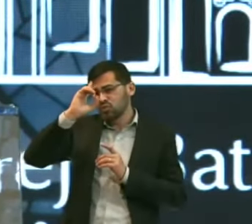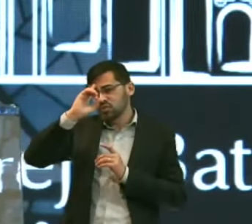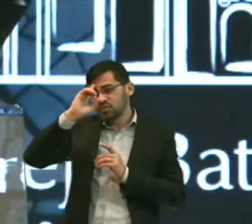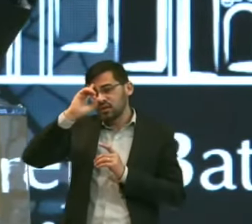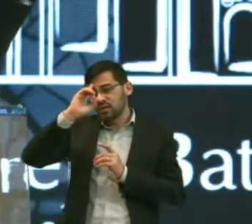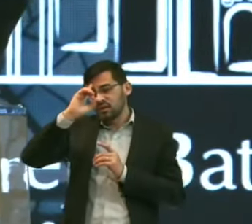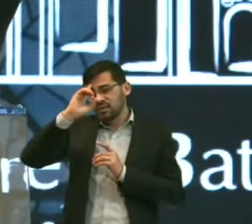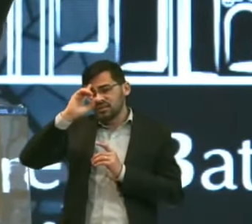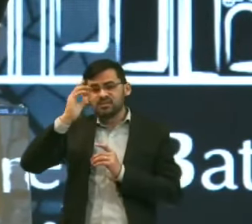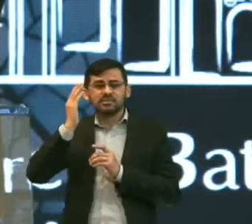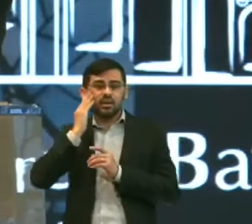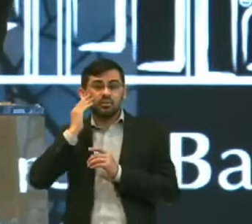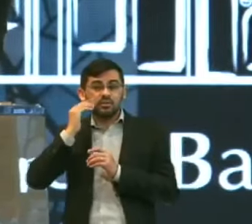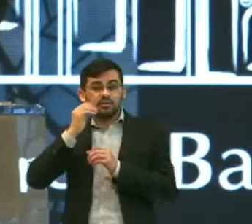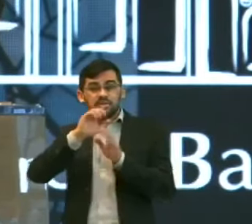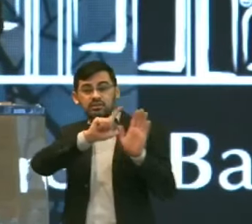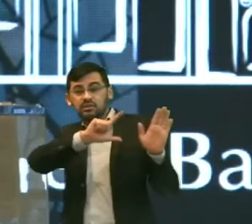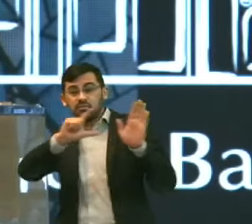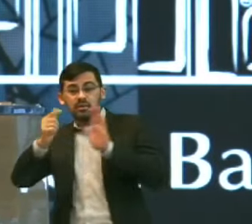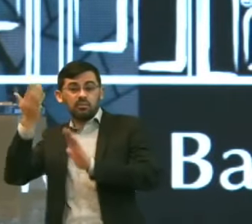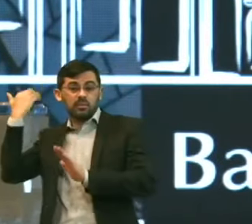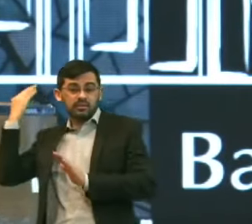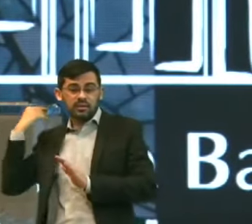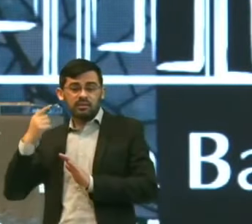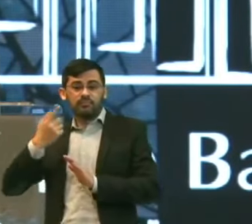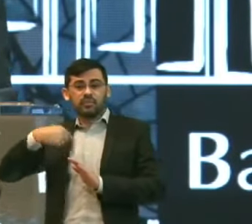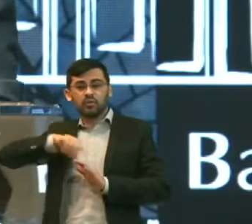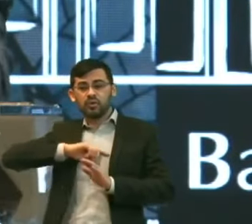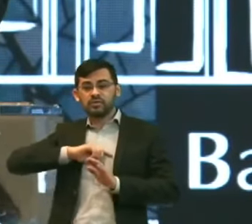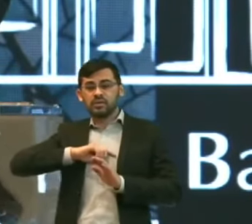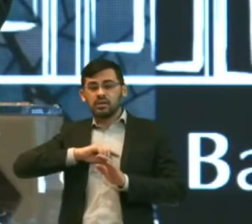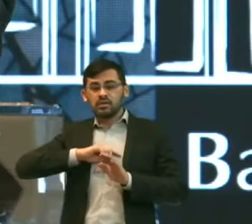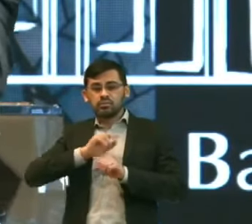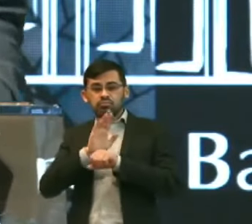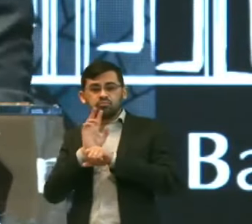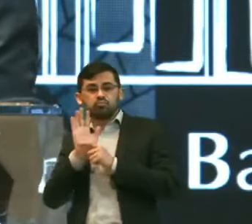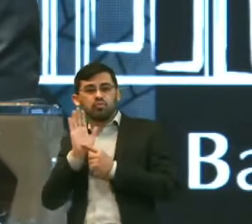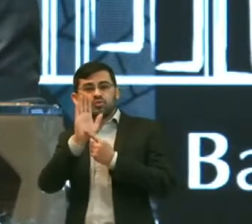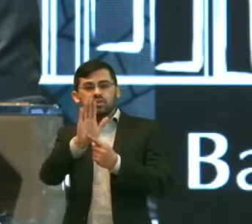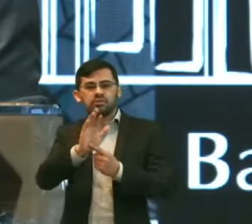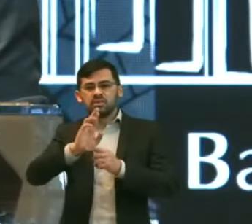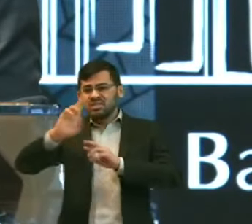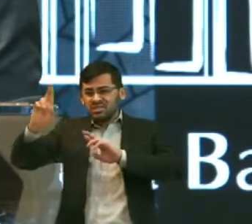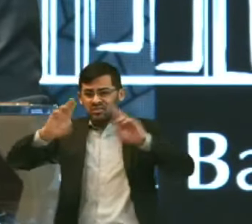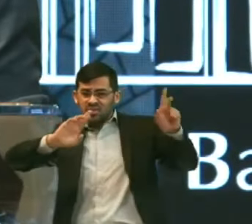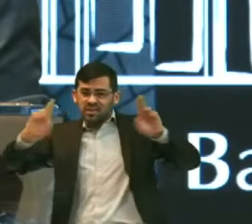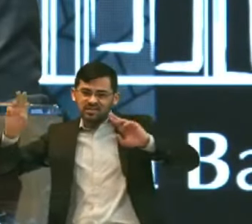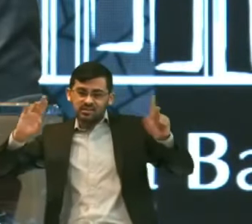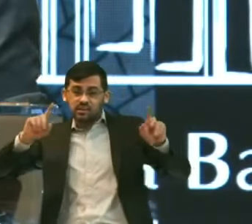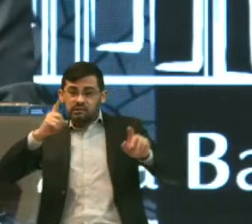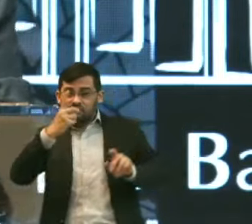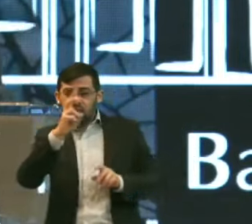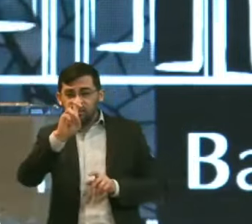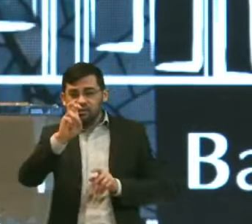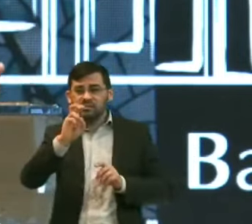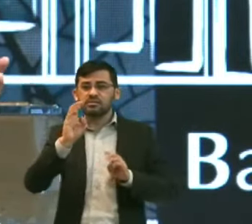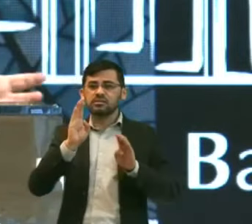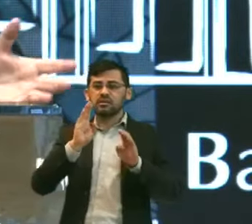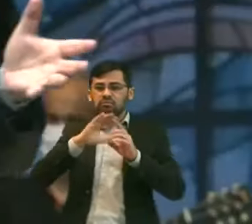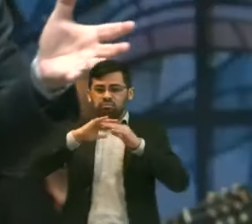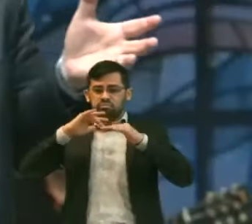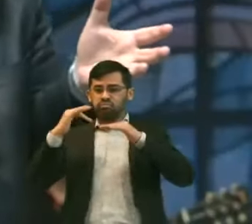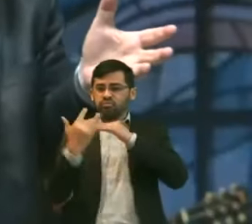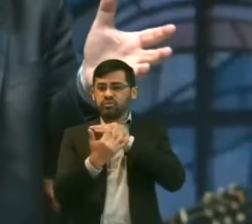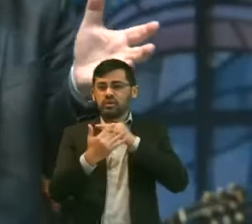quinze Diferentes Redes Sociais Simultaneamente Mais a Televisão E o Rádio Mas eu preciso Ter